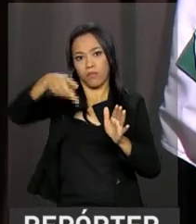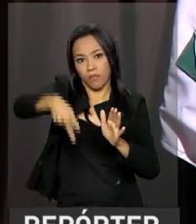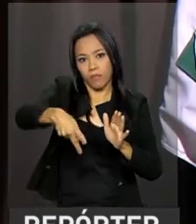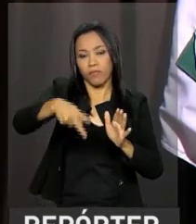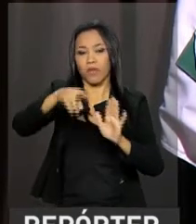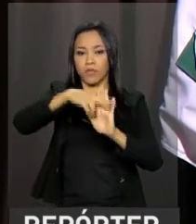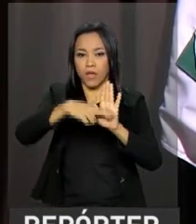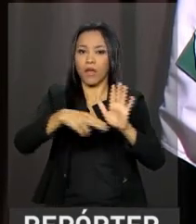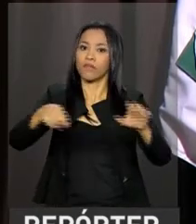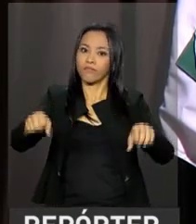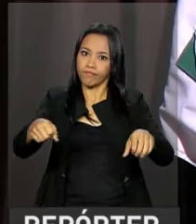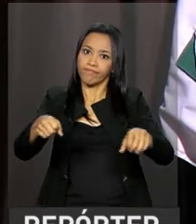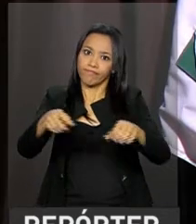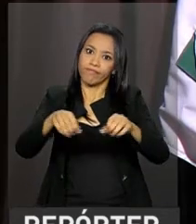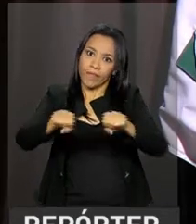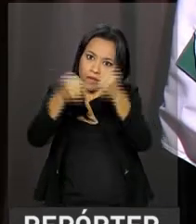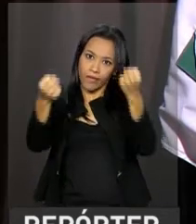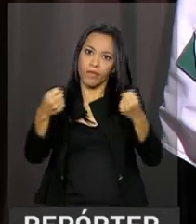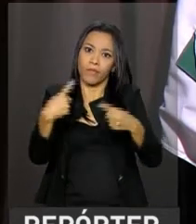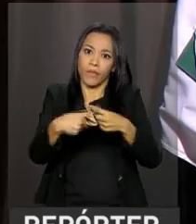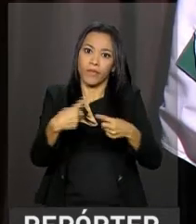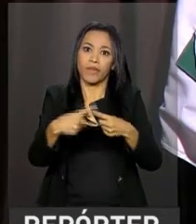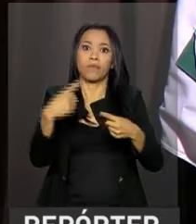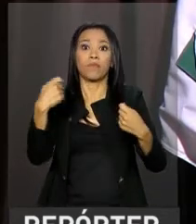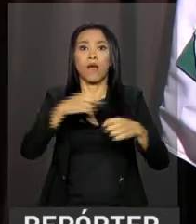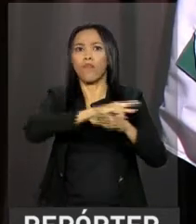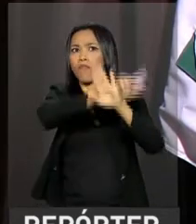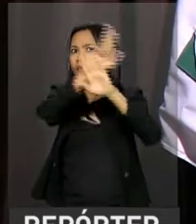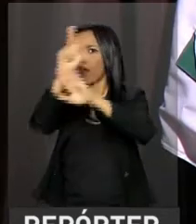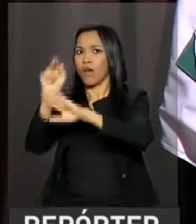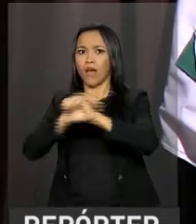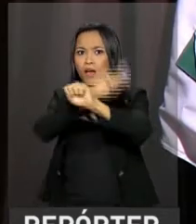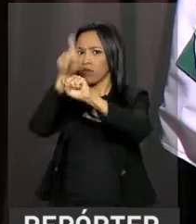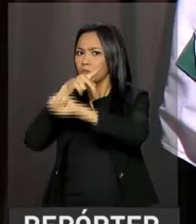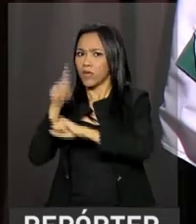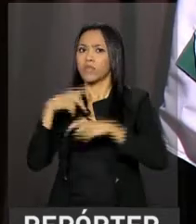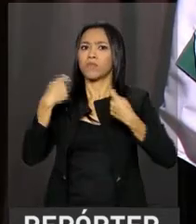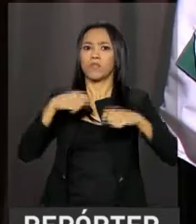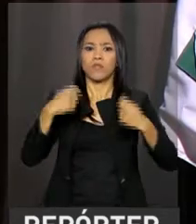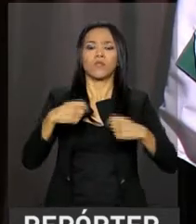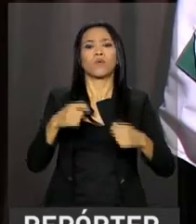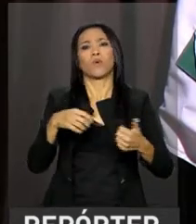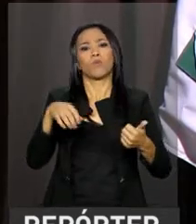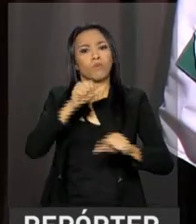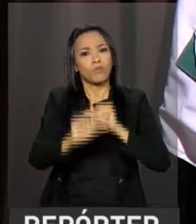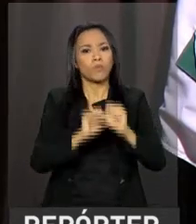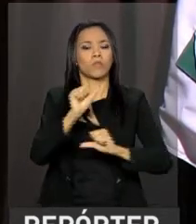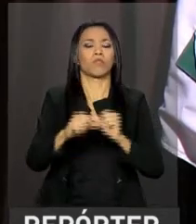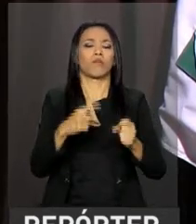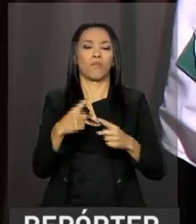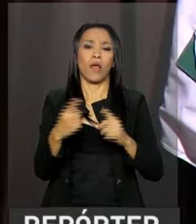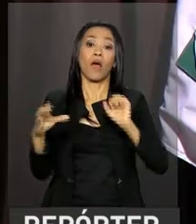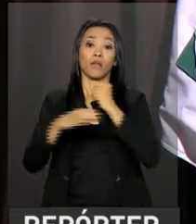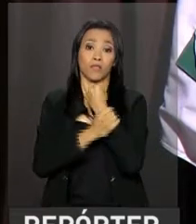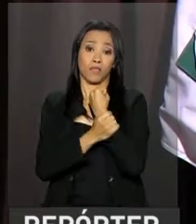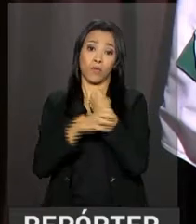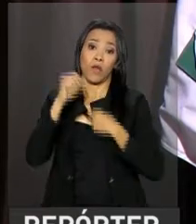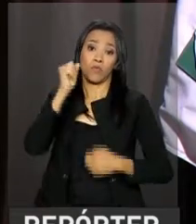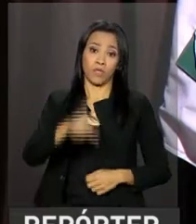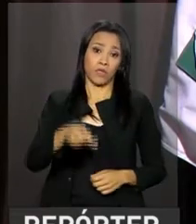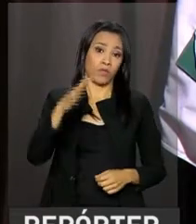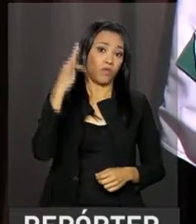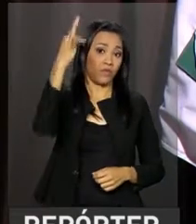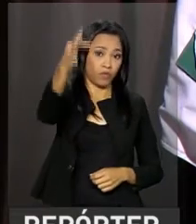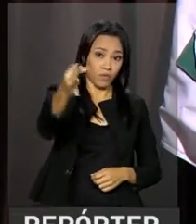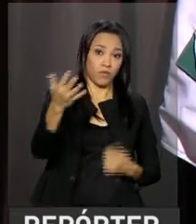reduzir o valor de aposentadoria para cumprir as obrigações da Previdência. Infelizmente, está tudo muito longe disso. Estamos fazendo as reformas